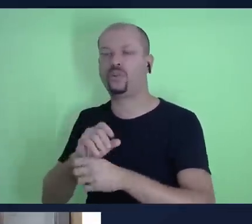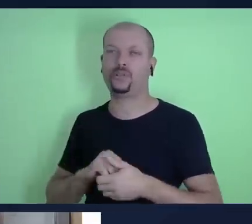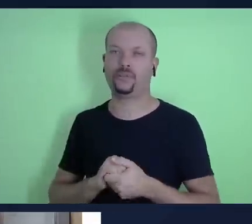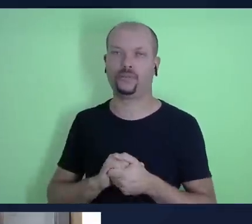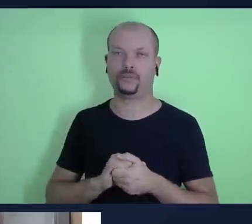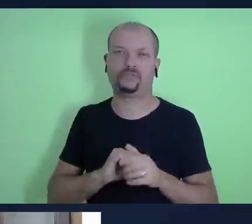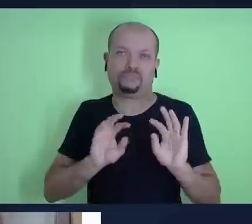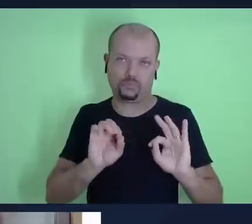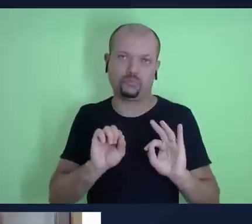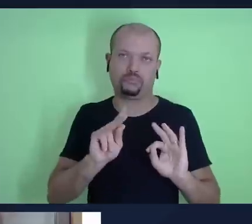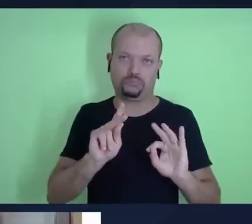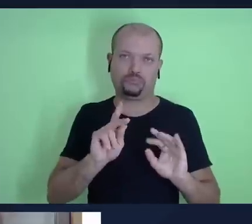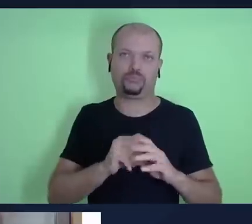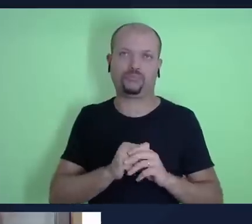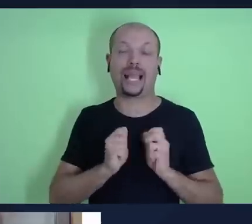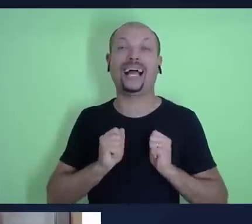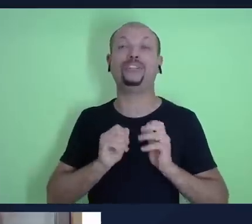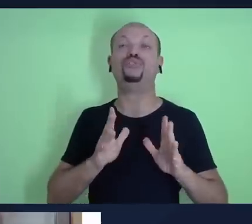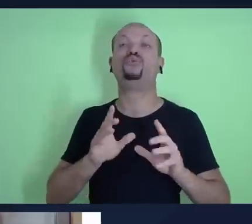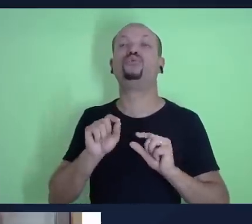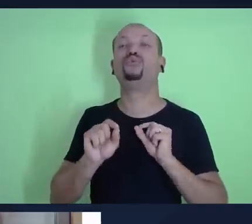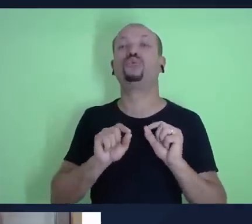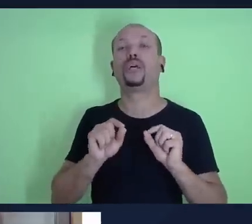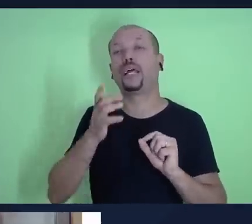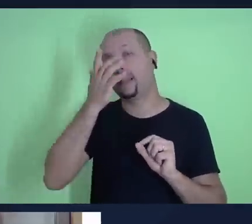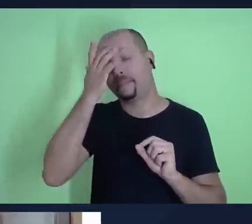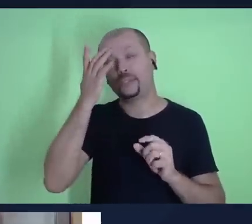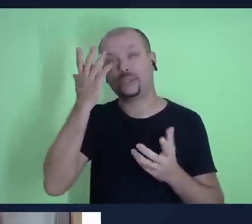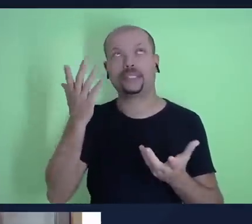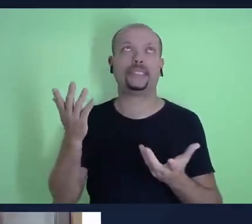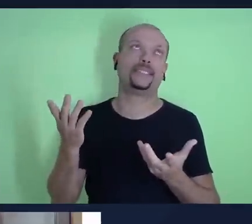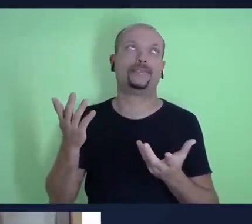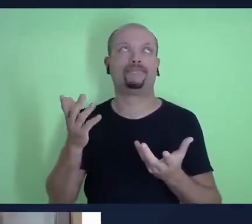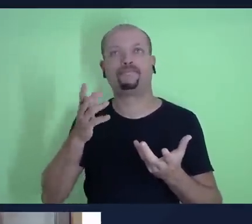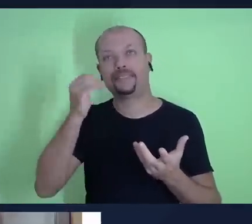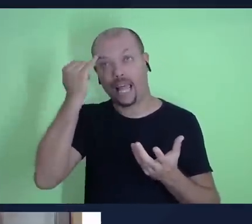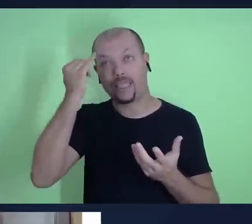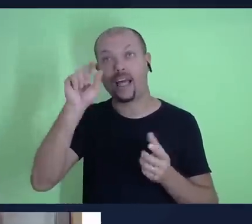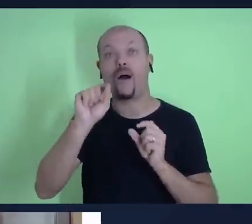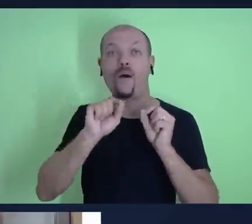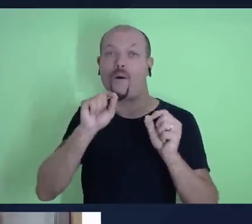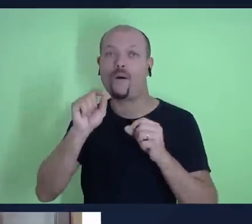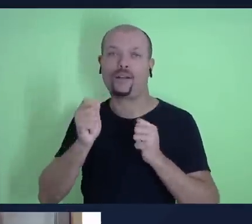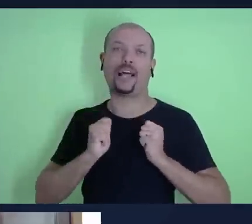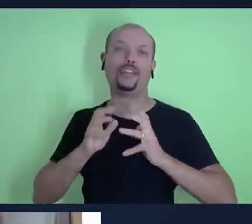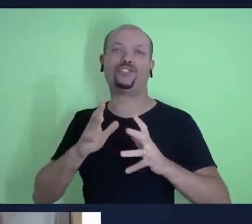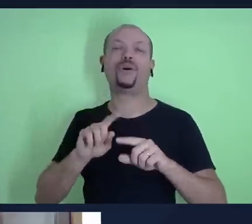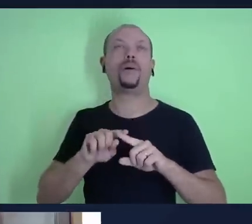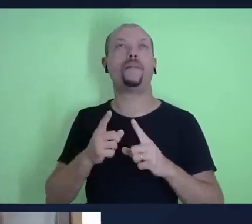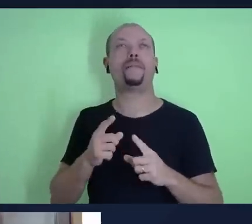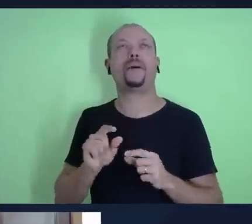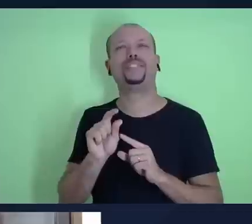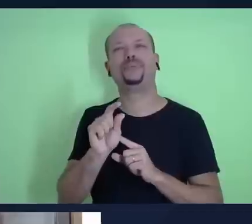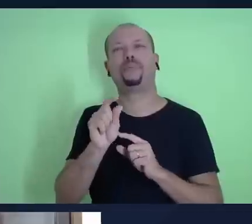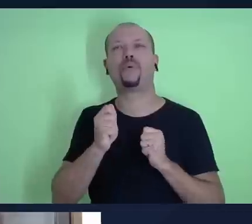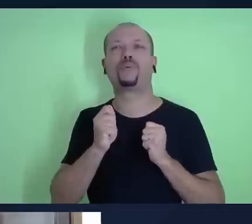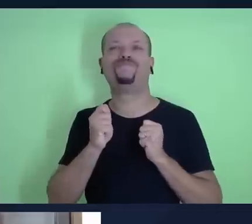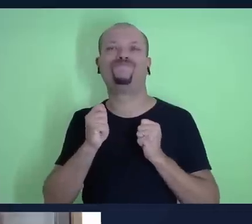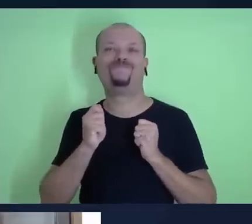tudo são atitudes no campo das ideias ou das ações, mas com pouco impacto